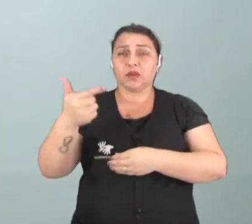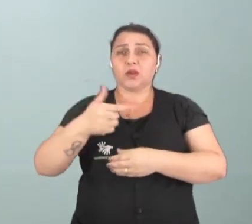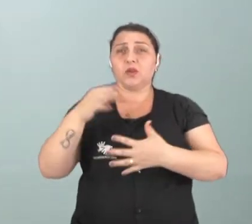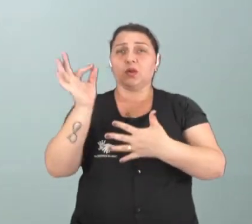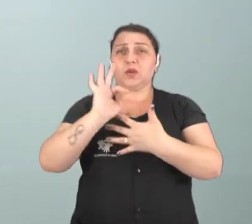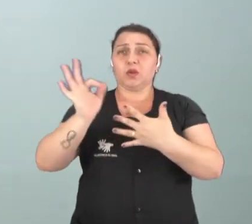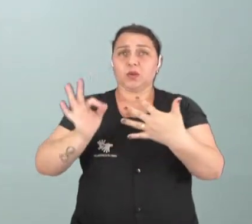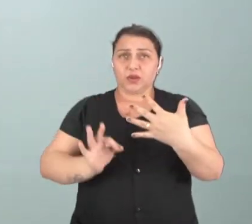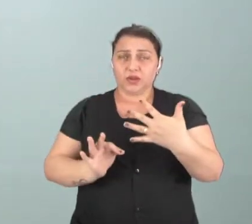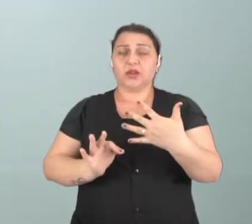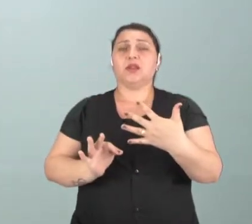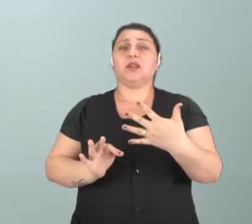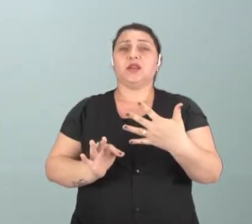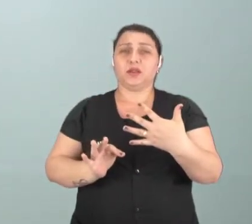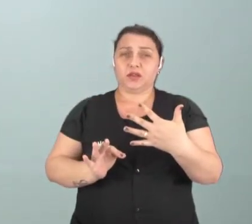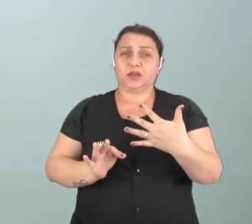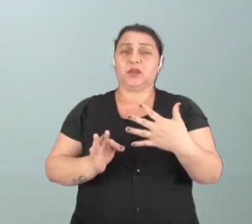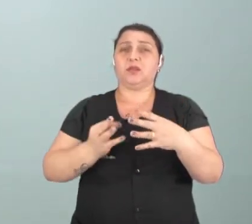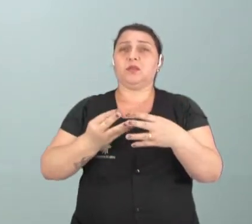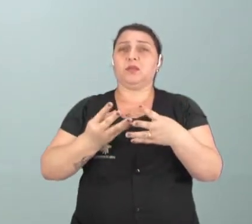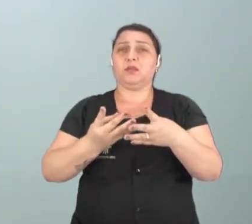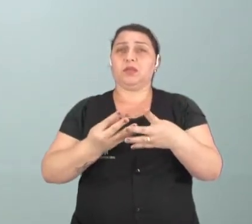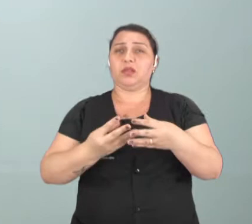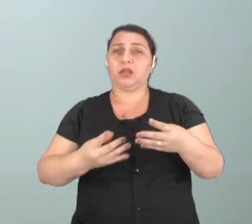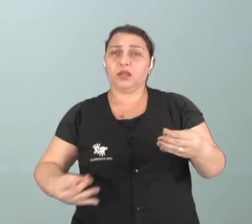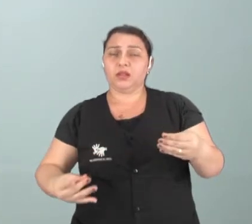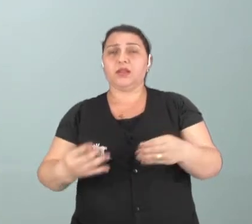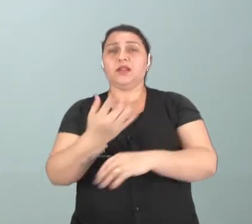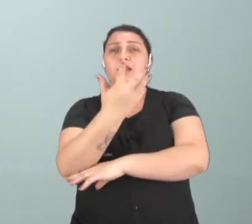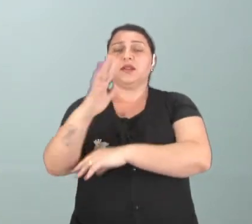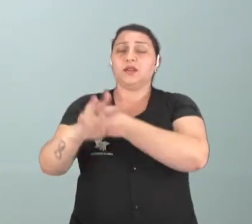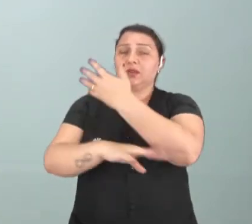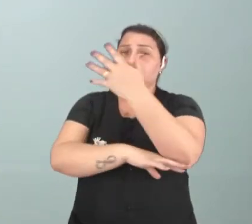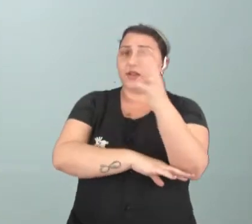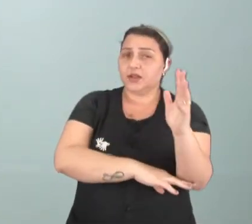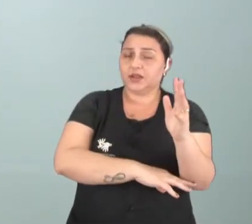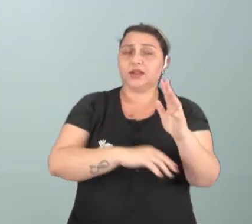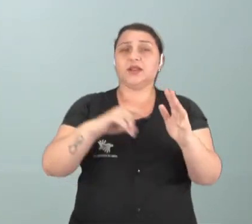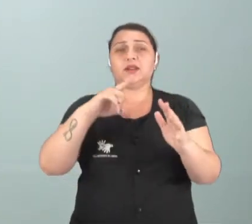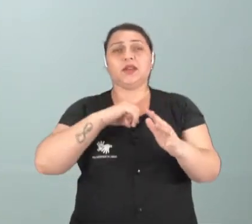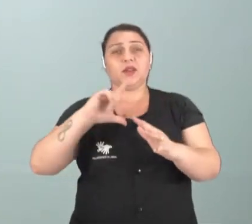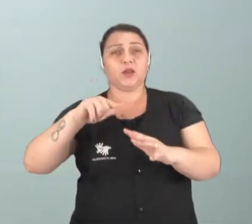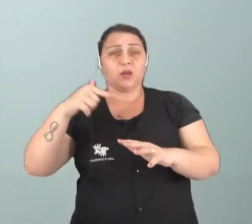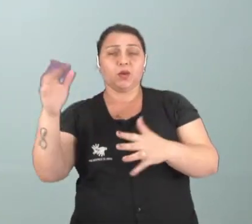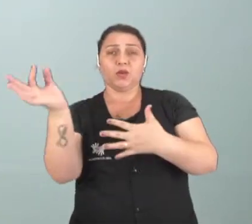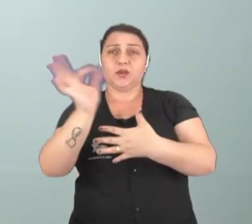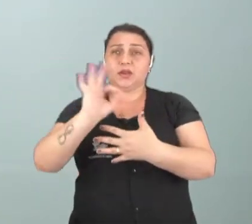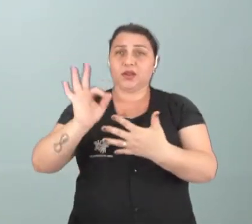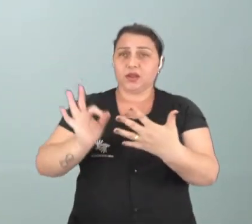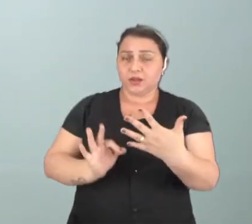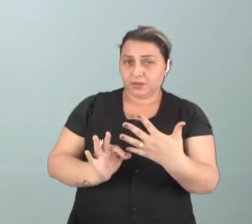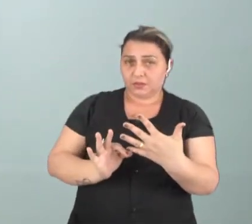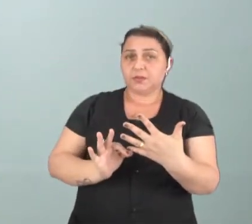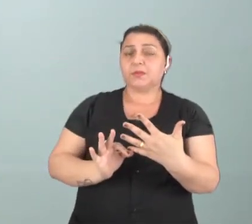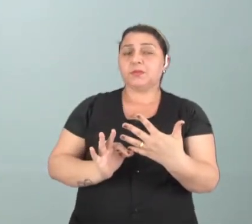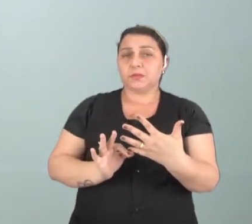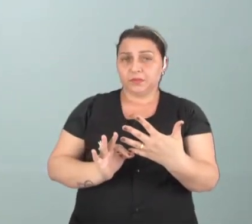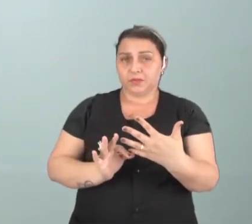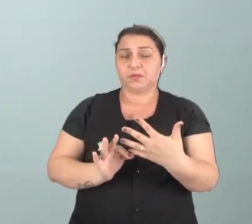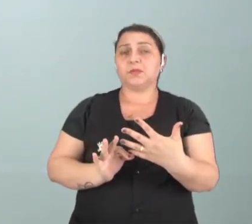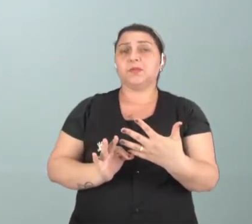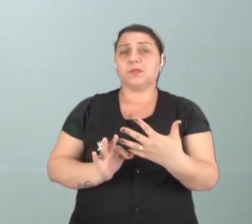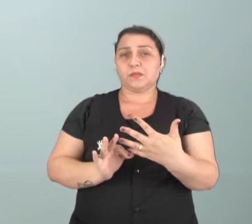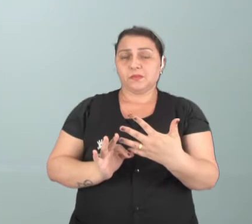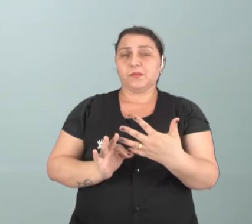mais de decomposição na natureza. Fora isso, existem outros elementos, como